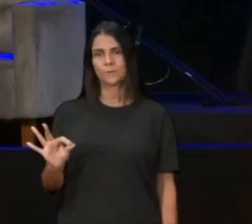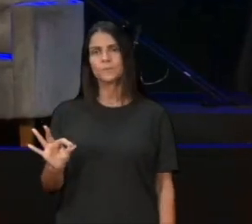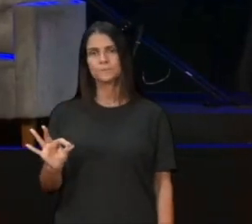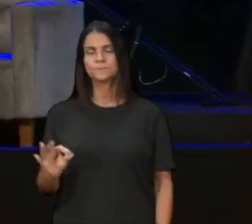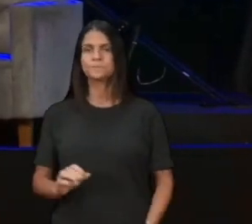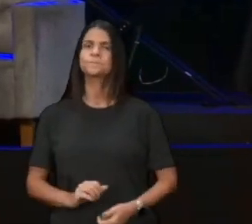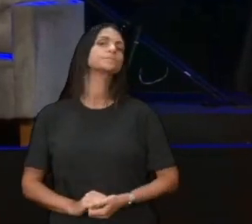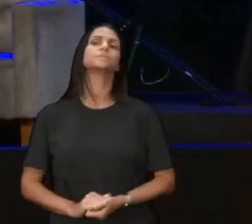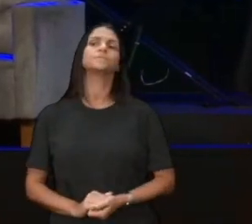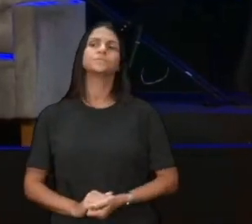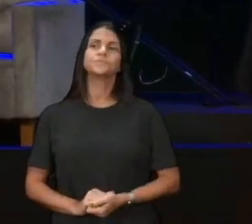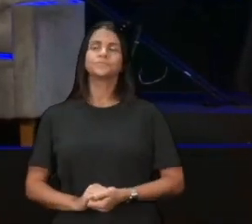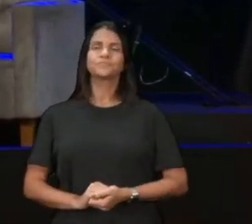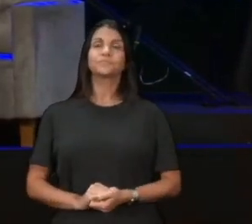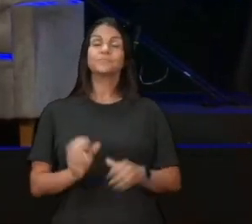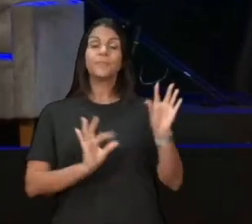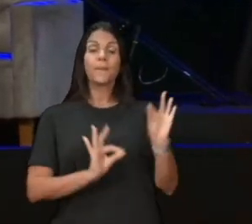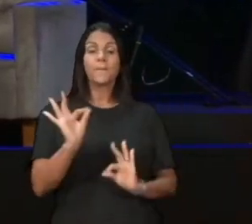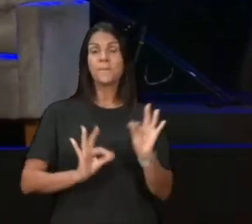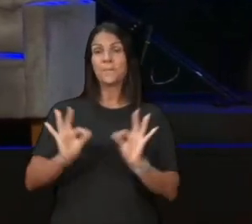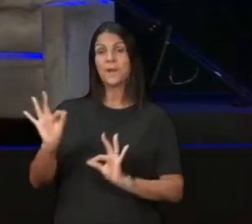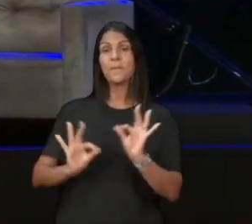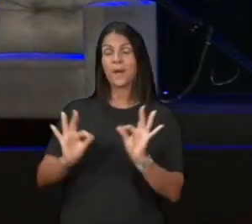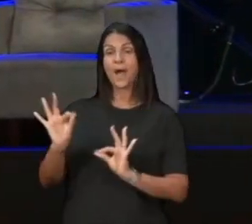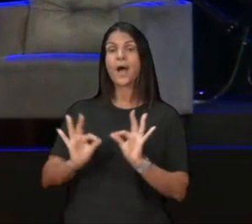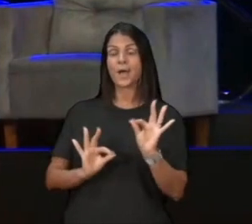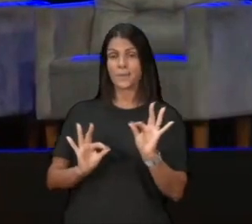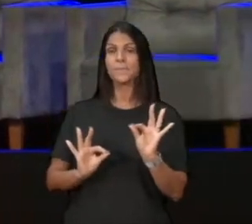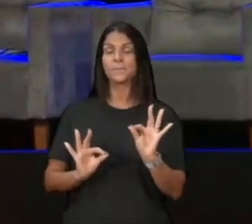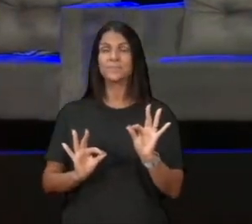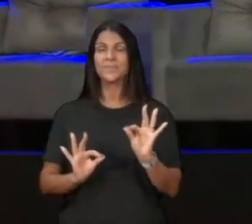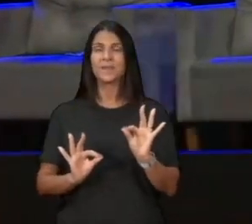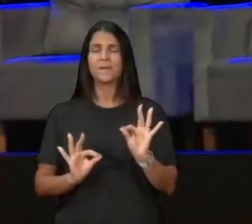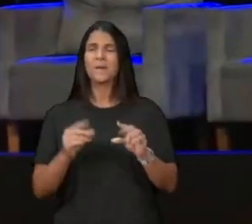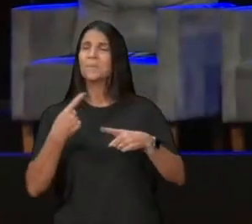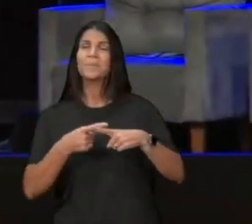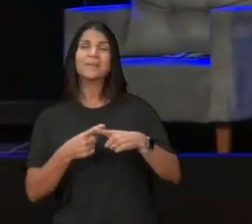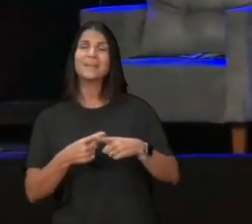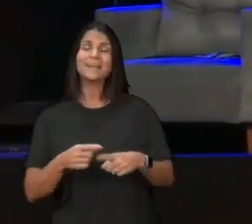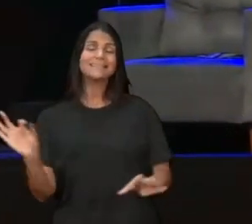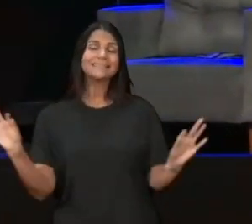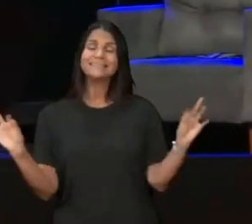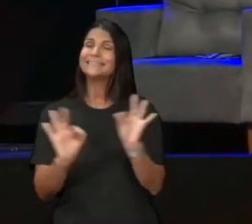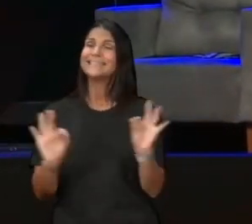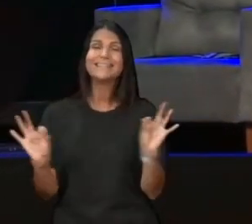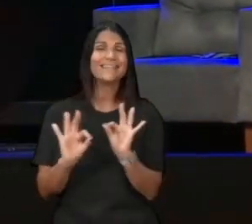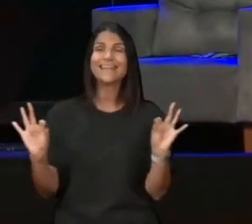agora, prepare o meu prêmio Nobel, a afirmação é, ninguém sabe nada ainda,